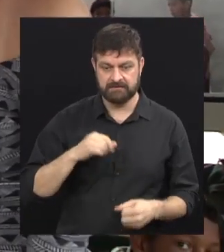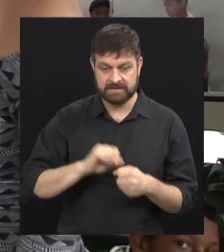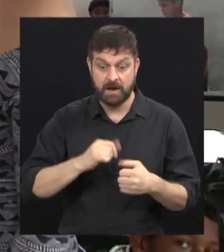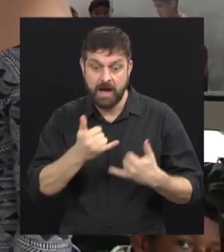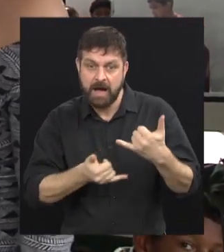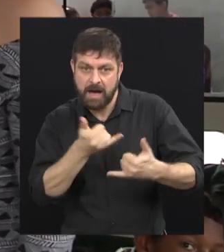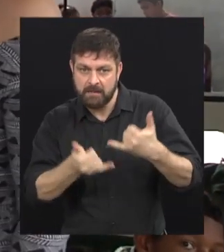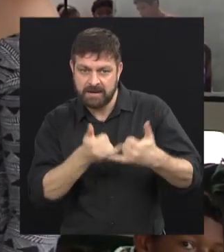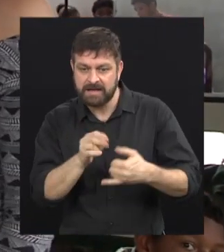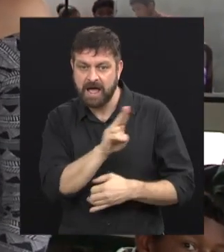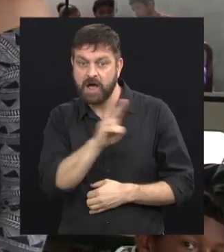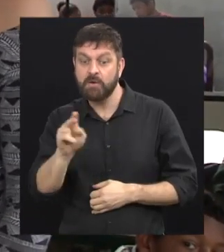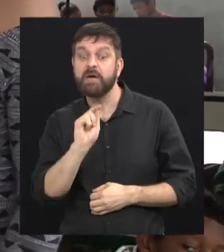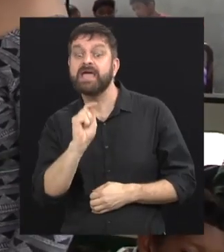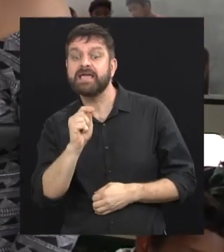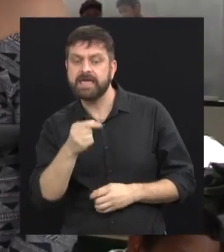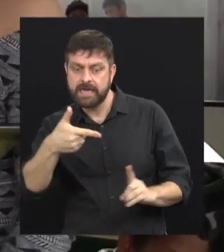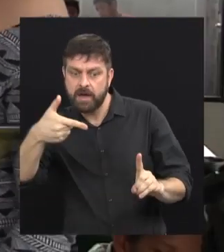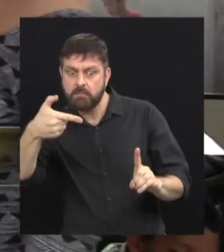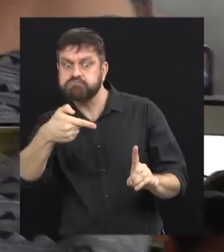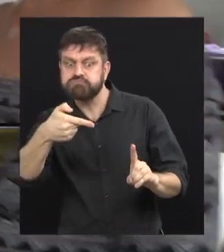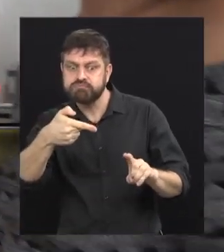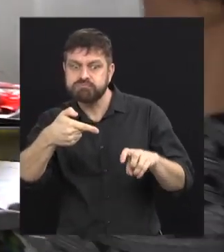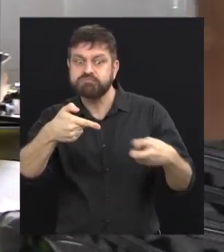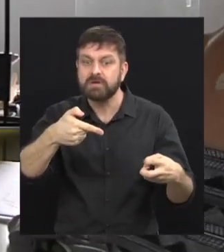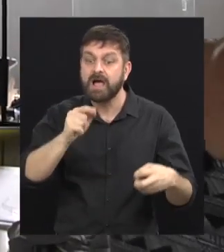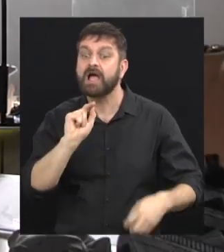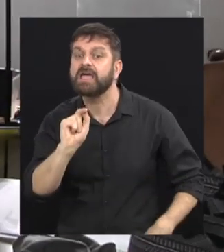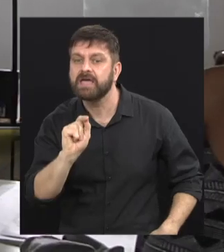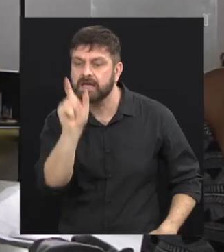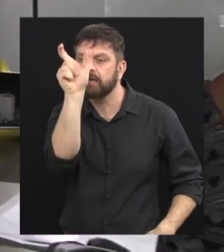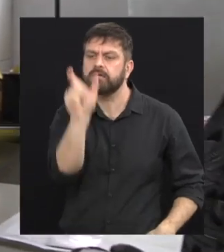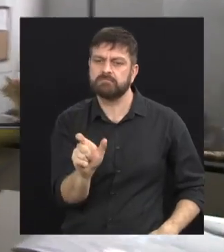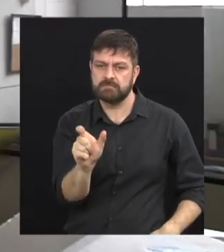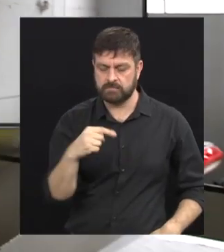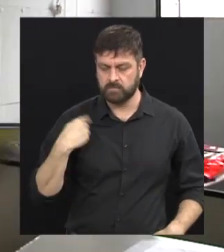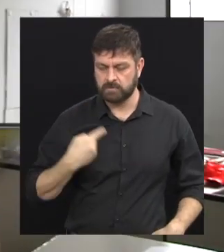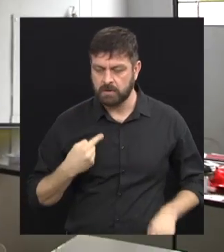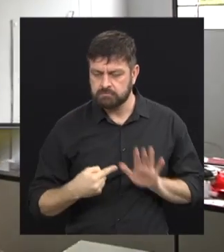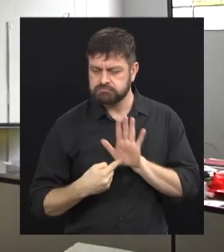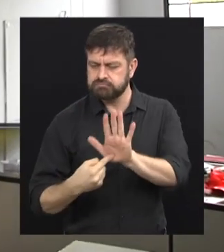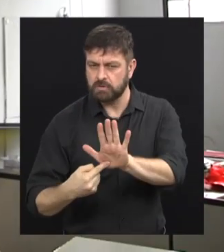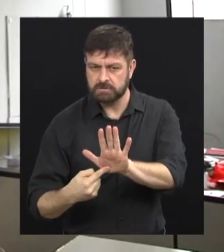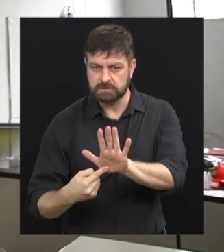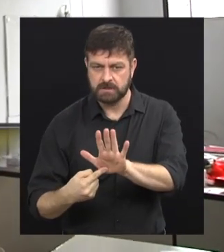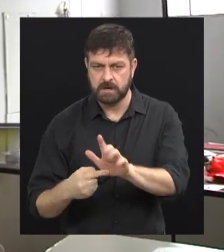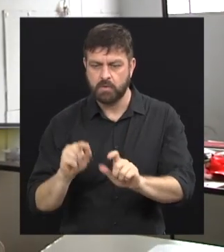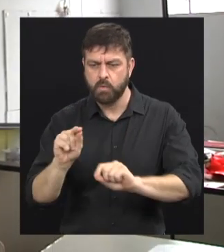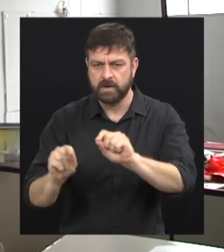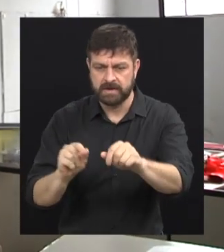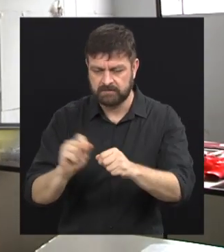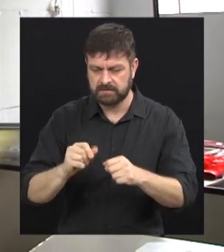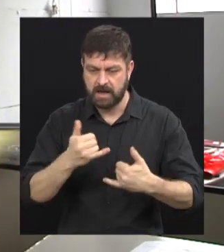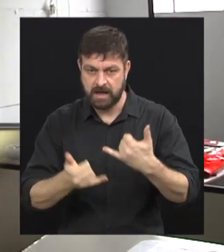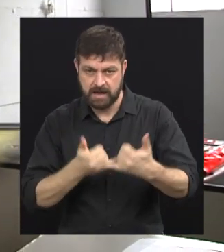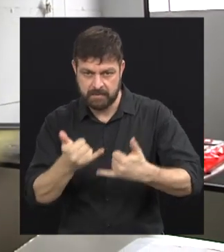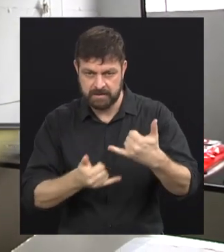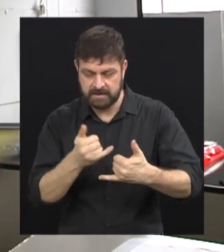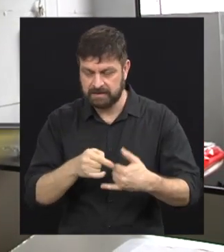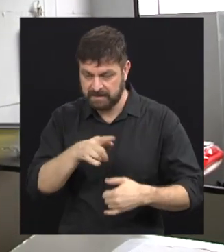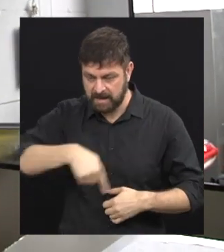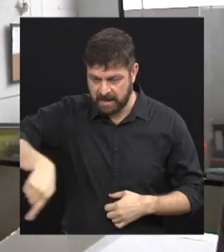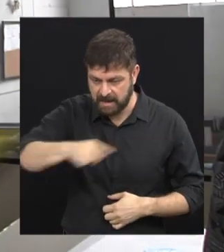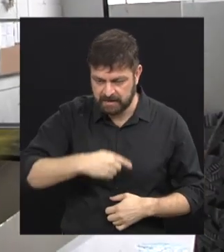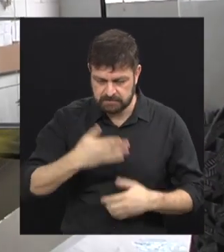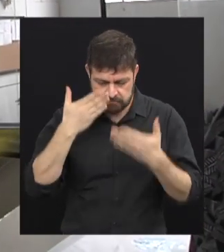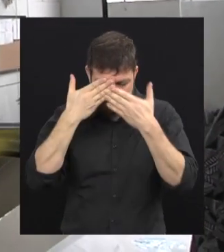fazendo, é uma brincadeira chamada Quem é o assassino. Dentro do grupo, nós apontamos, fizemos umas brincadeiras, eles fecham